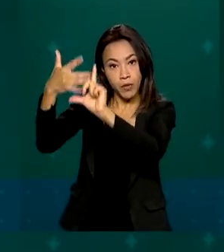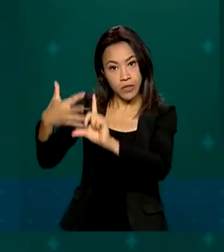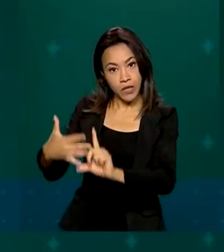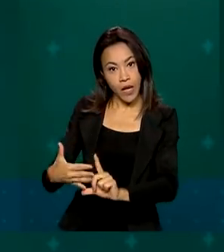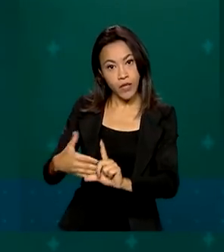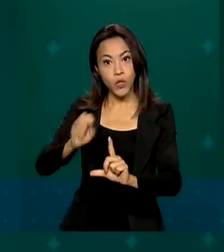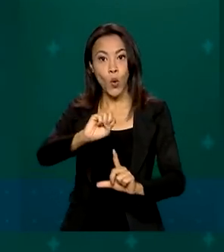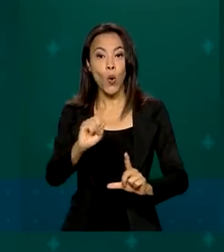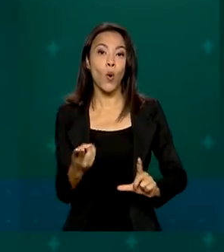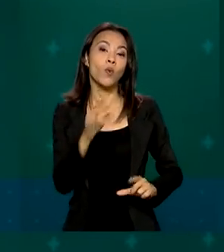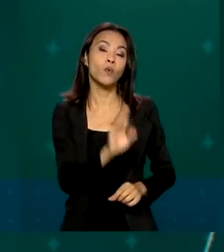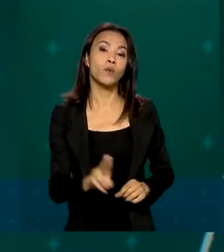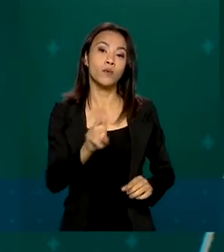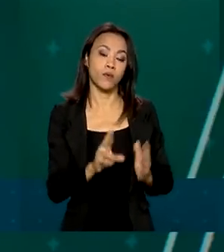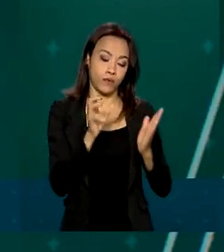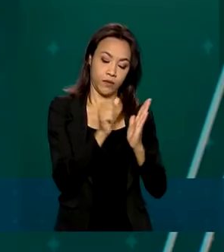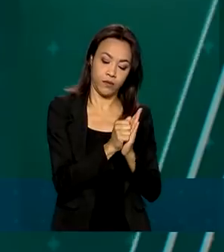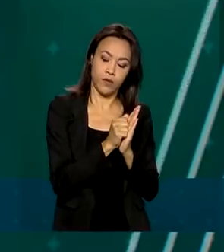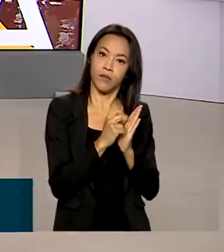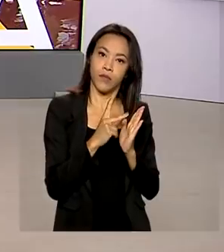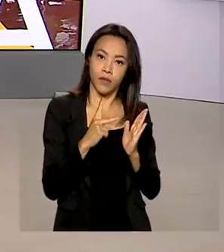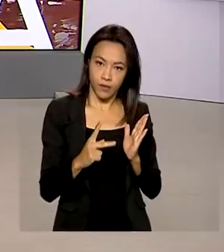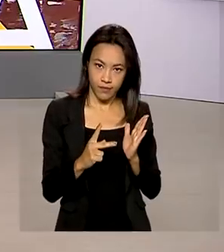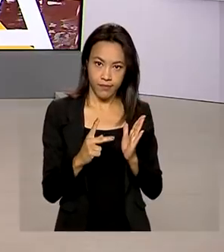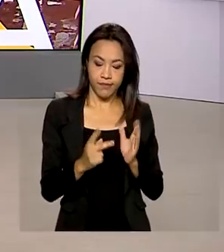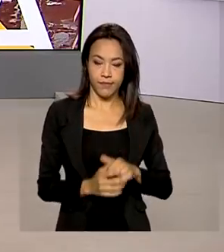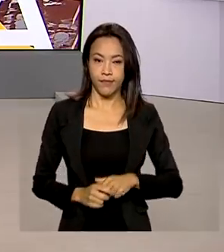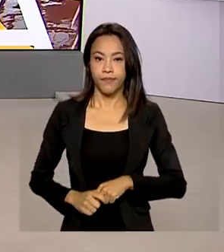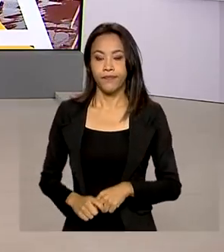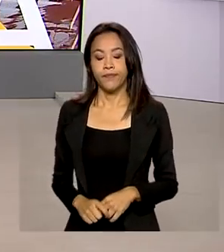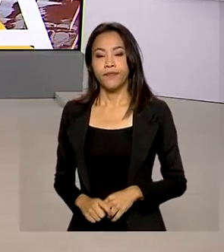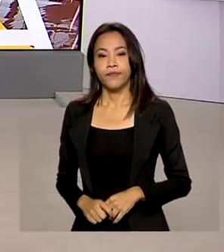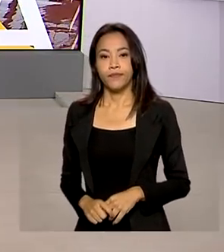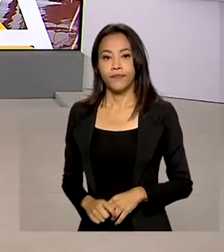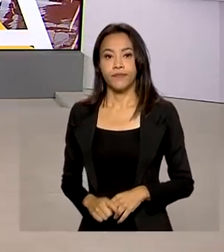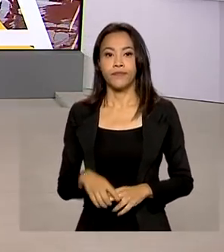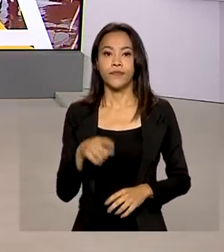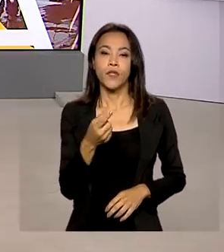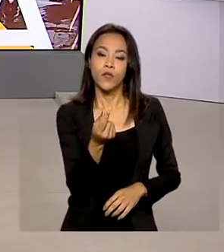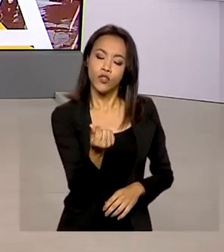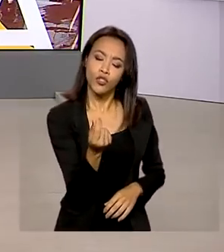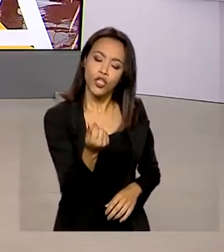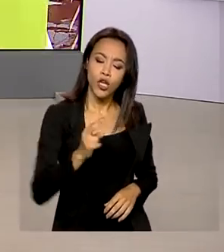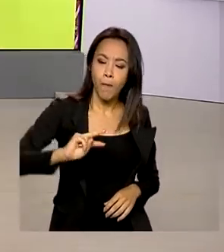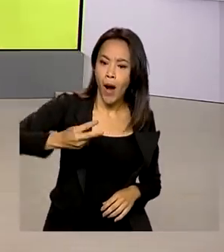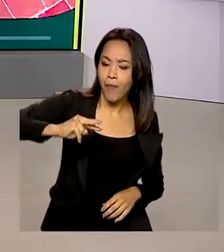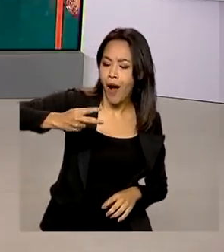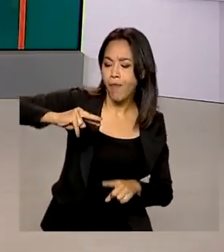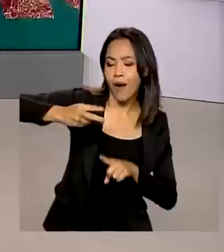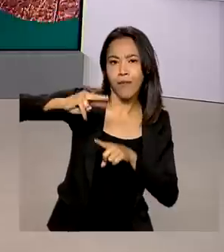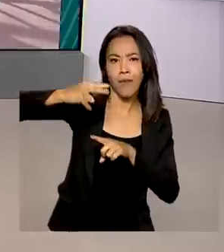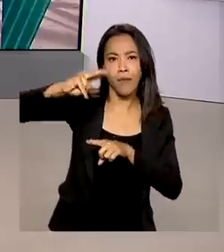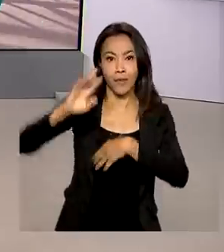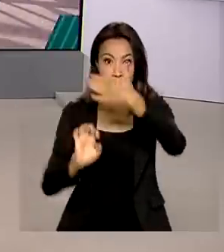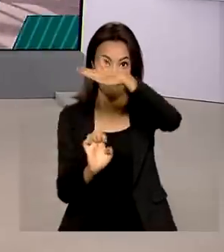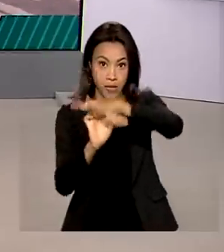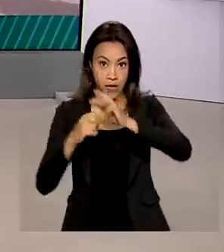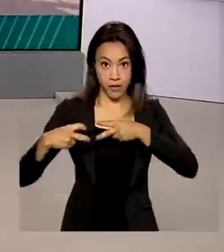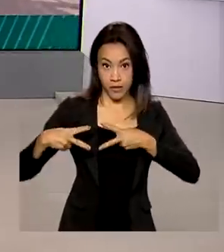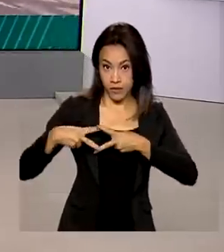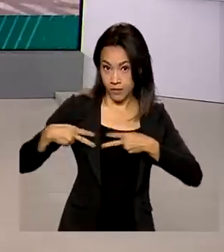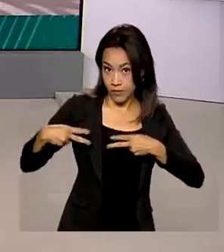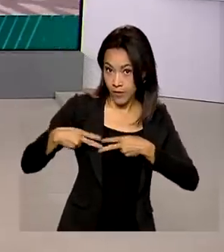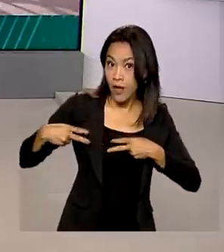atualizada do aplicativo do FGTS. A capitalização da Eletrobras foi tema de um